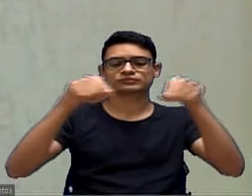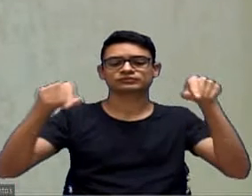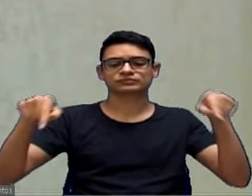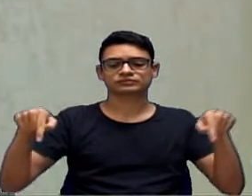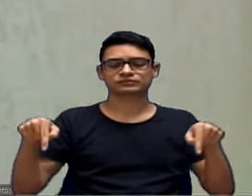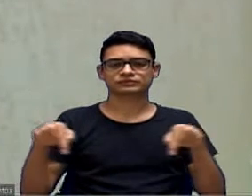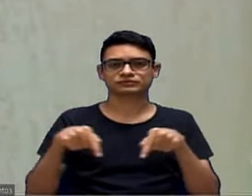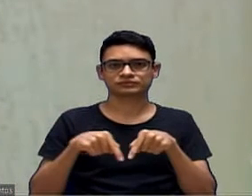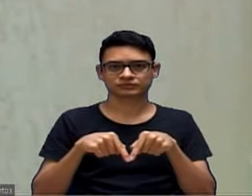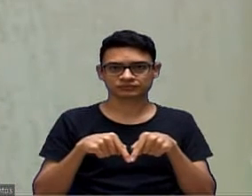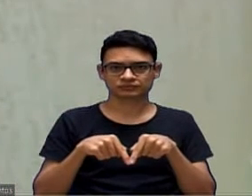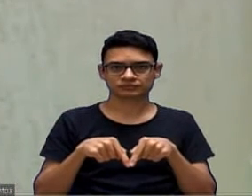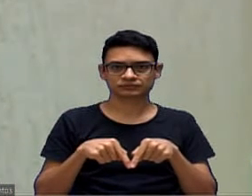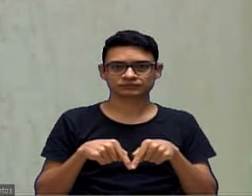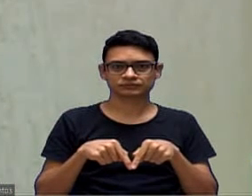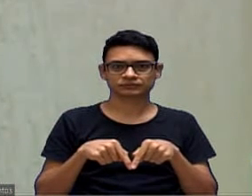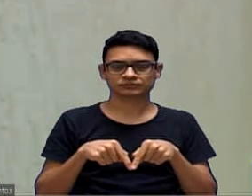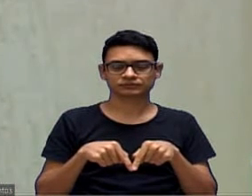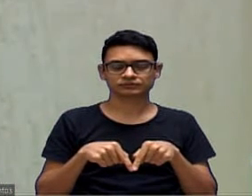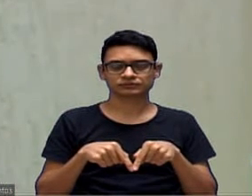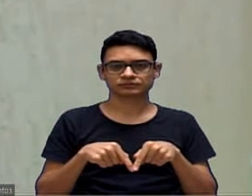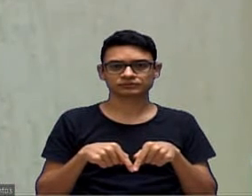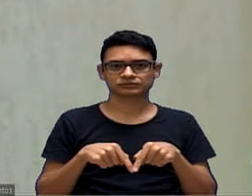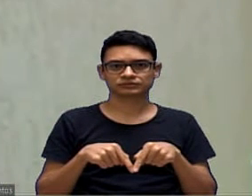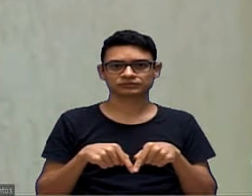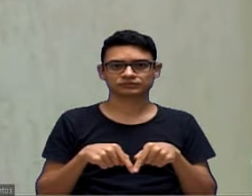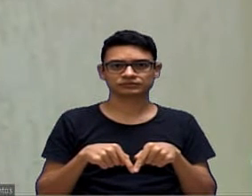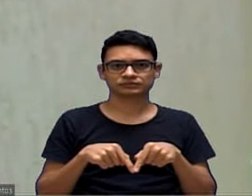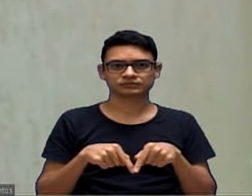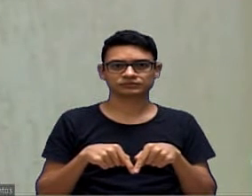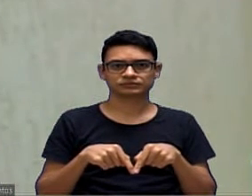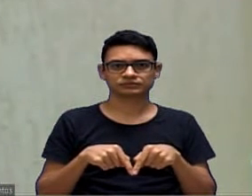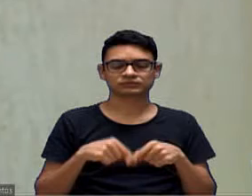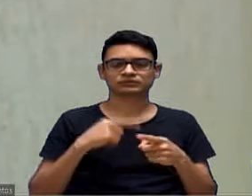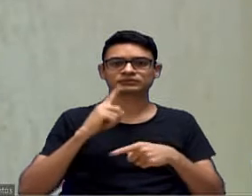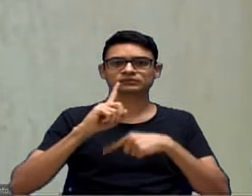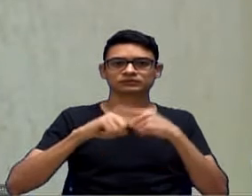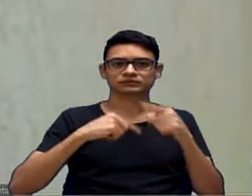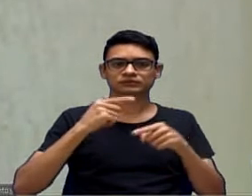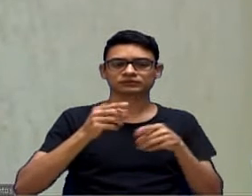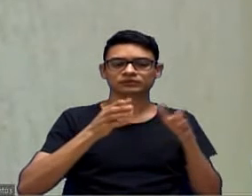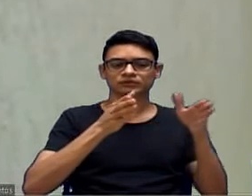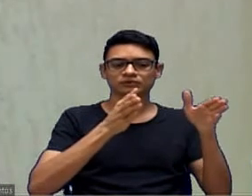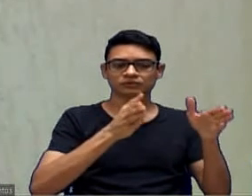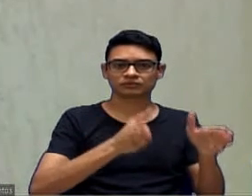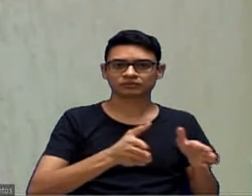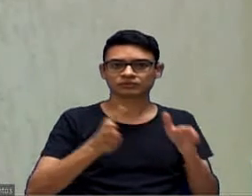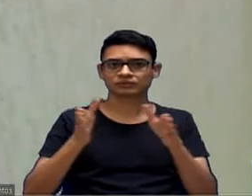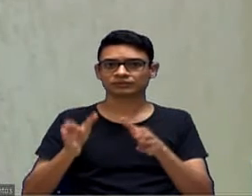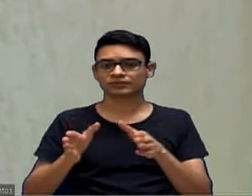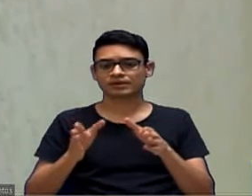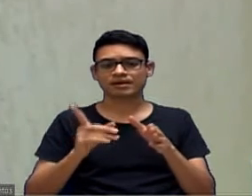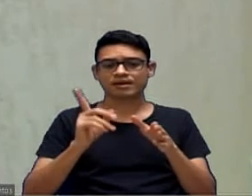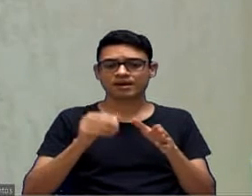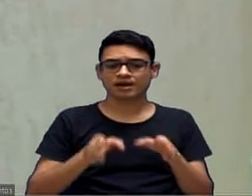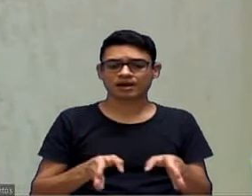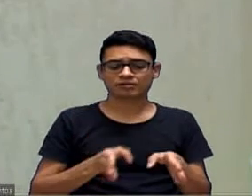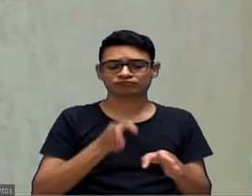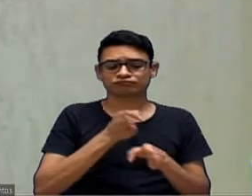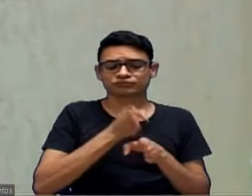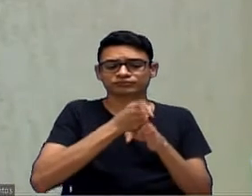deixam, não deixam, não deixam espaço entre si, eles colam um muro no outro,